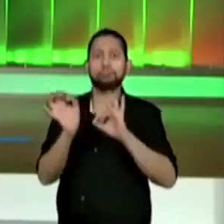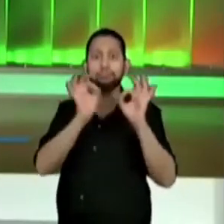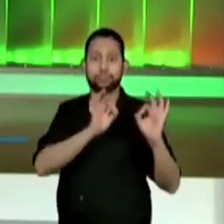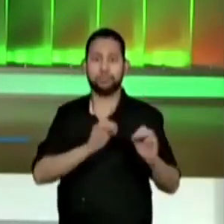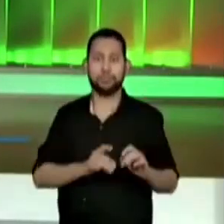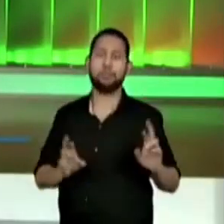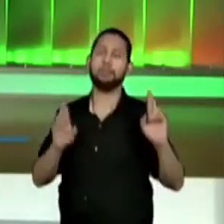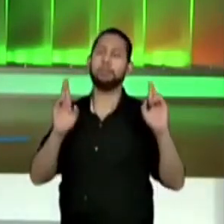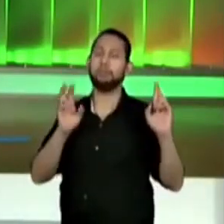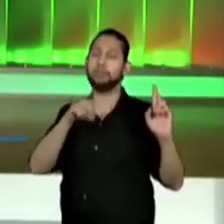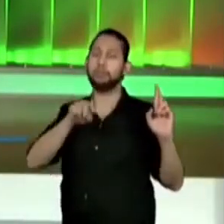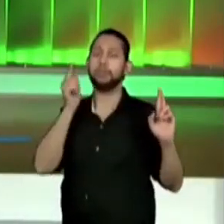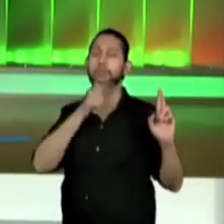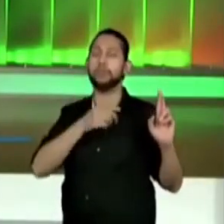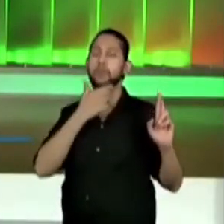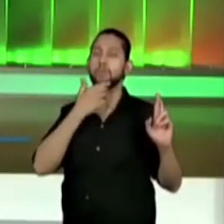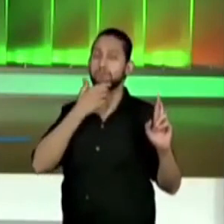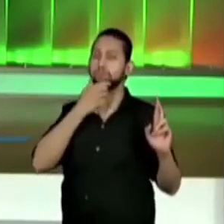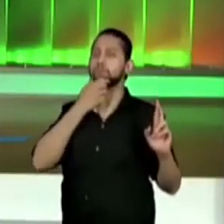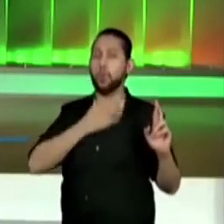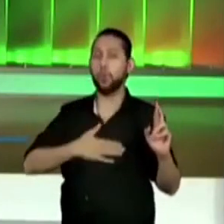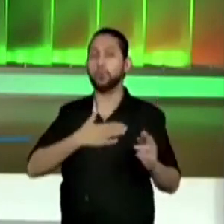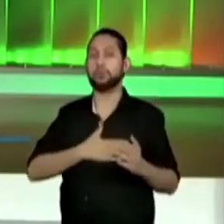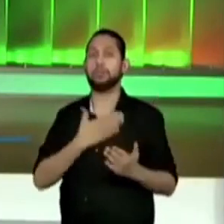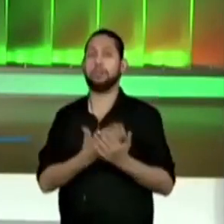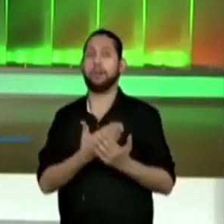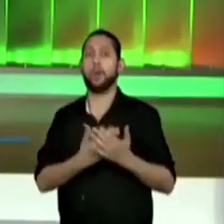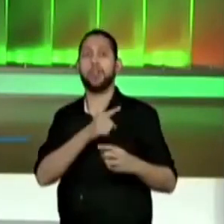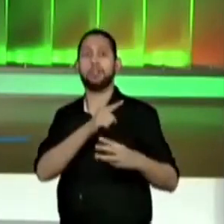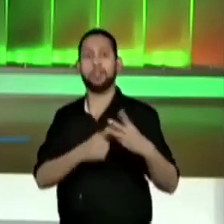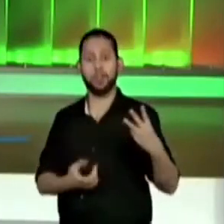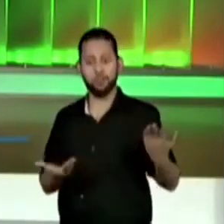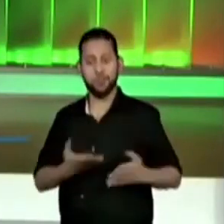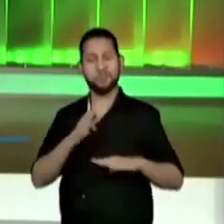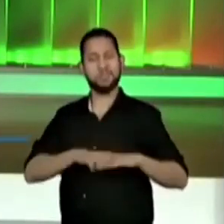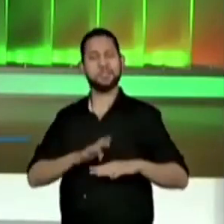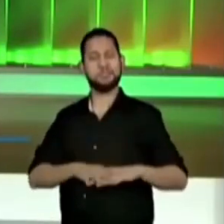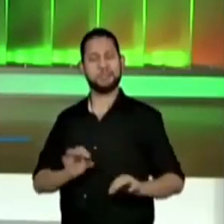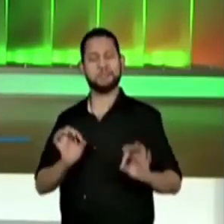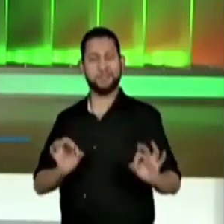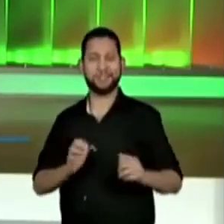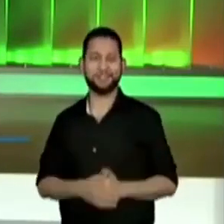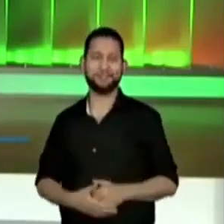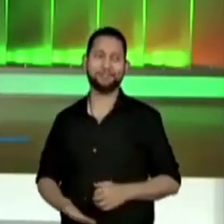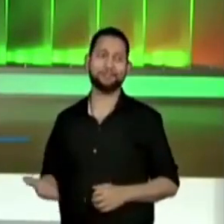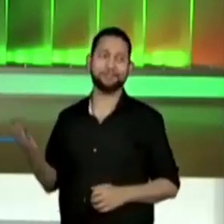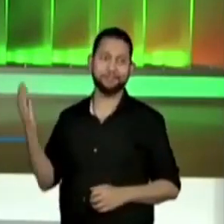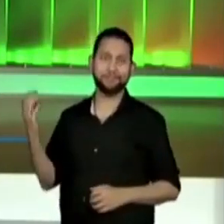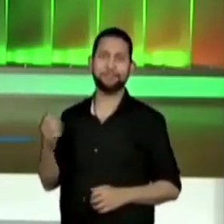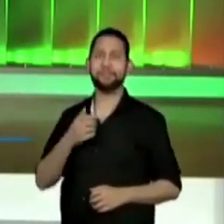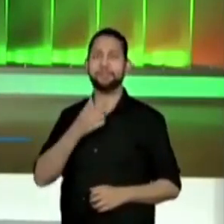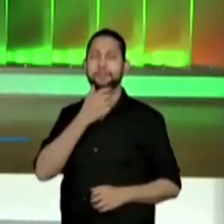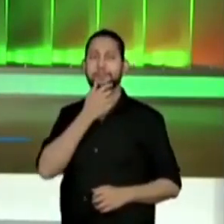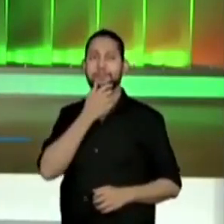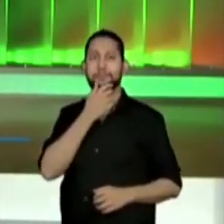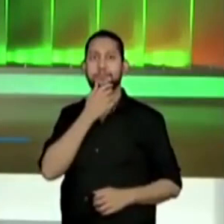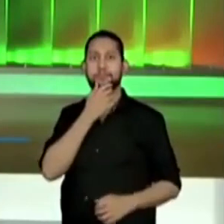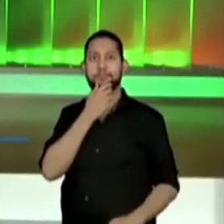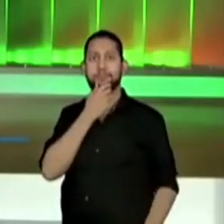Eu espero de verdade que vocês tenham gostado das nossas três aulas de hoje. Pessoal, vamos lá. Para terminar,